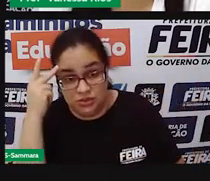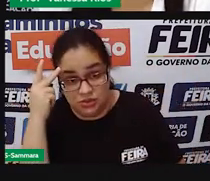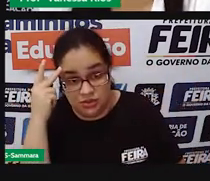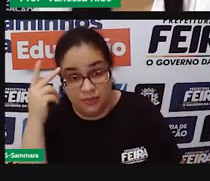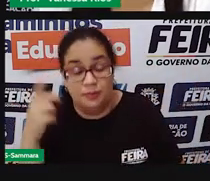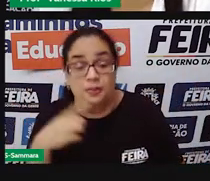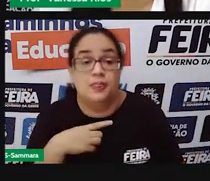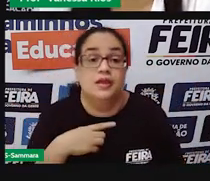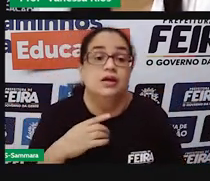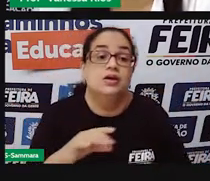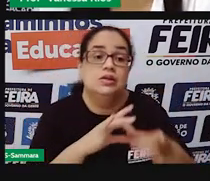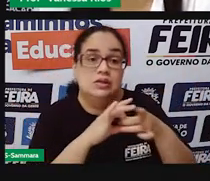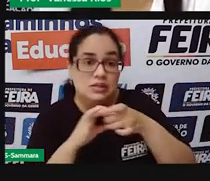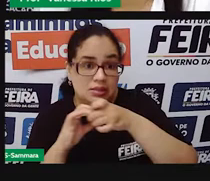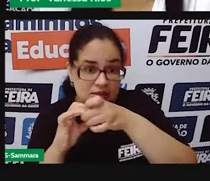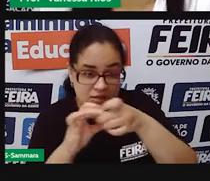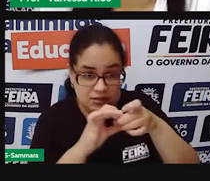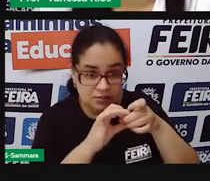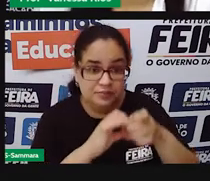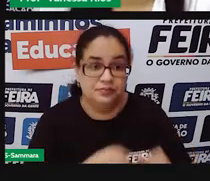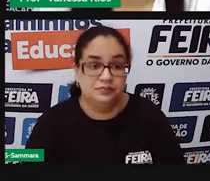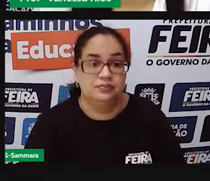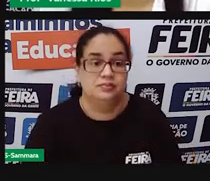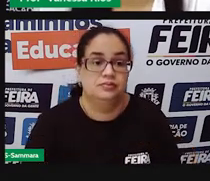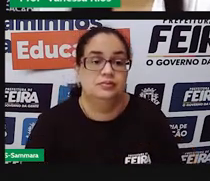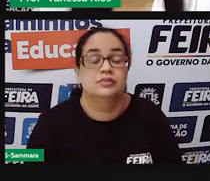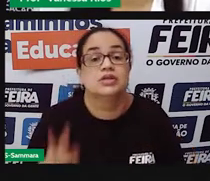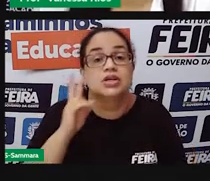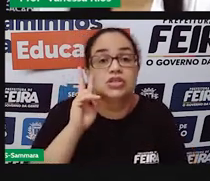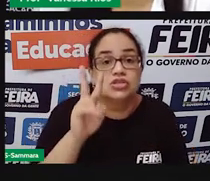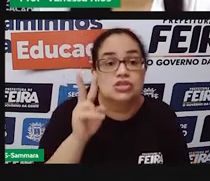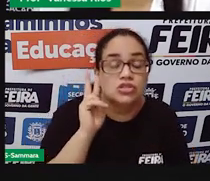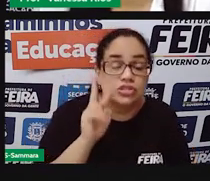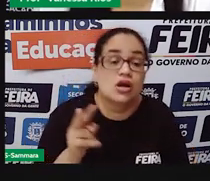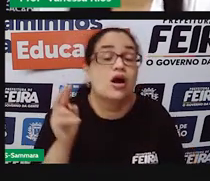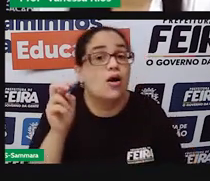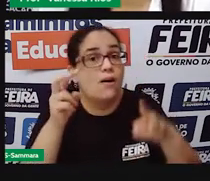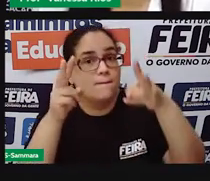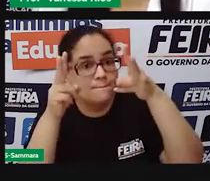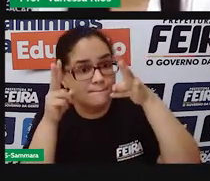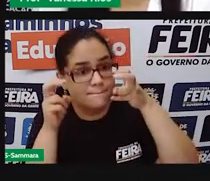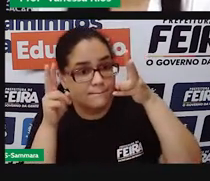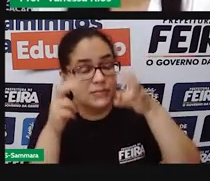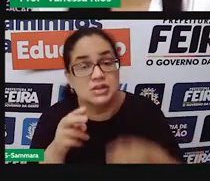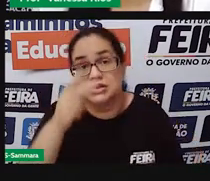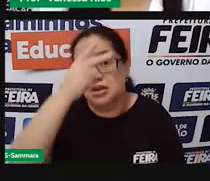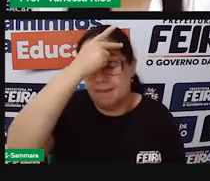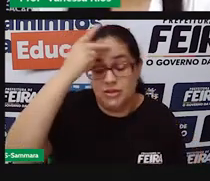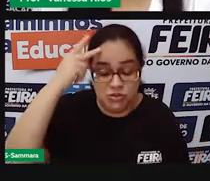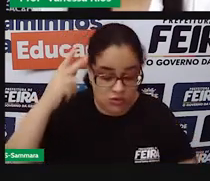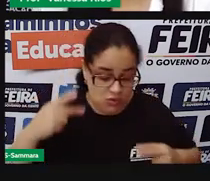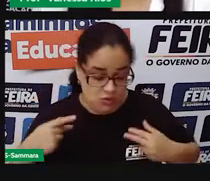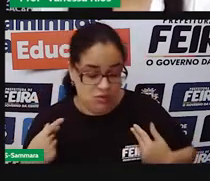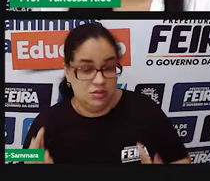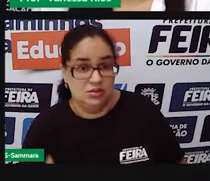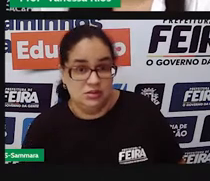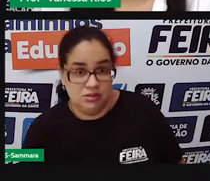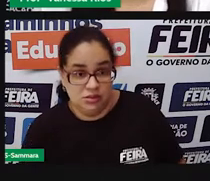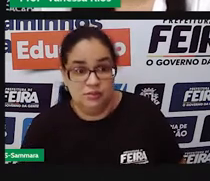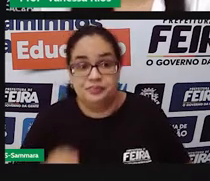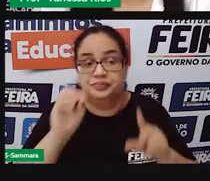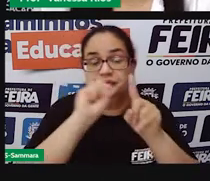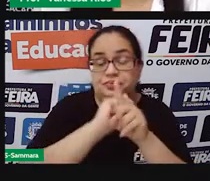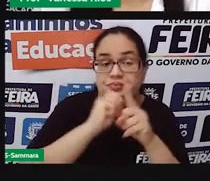pessoas que se relacionam entre si. A gente já observou aí que o homem, né, o ser humano, é um ser social,